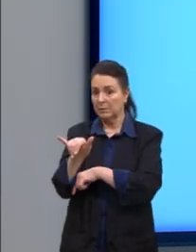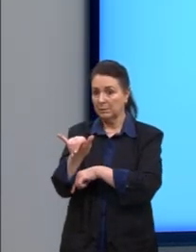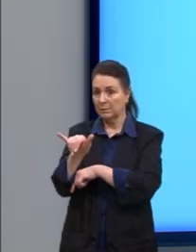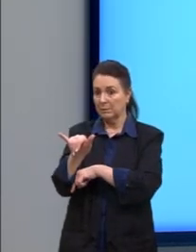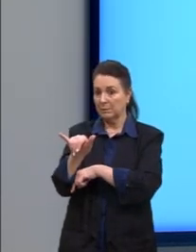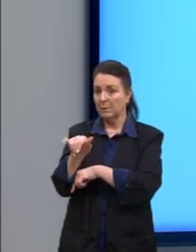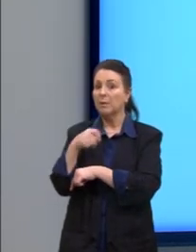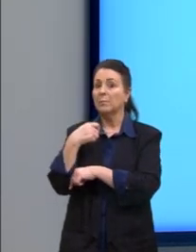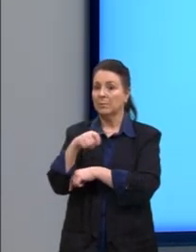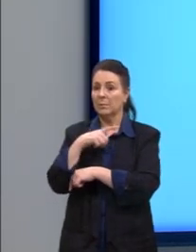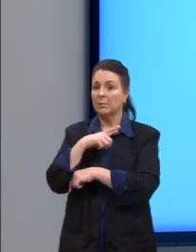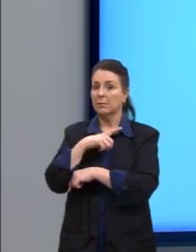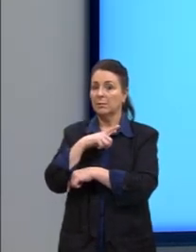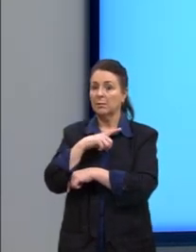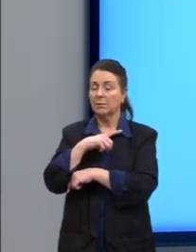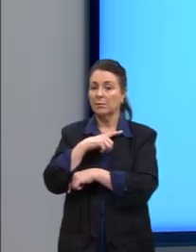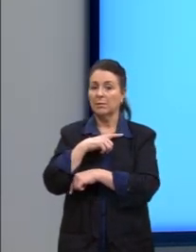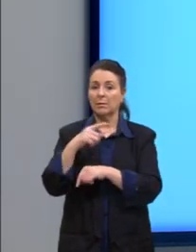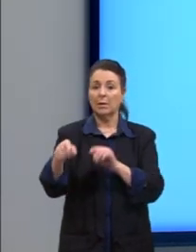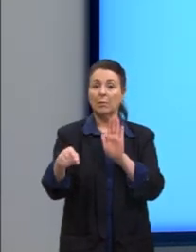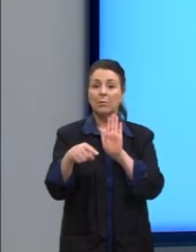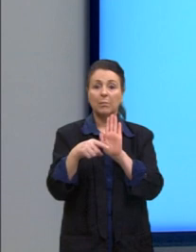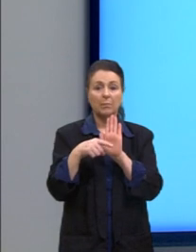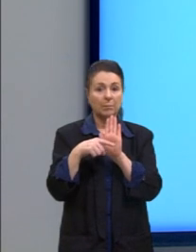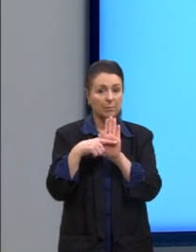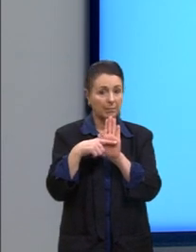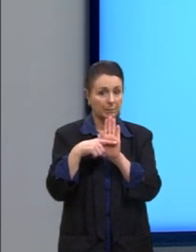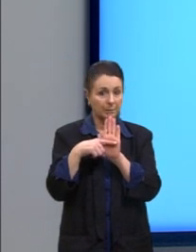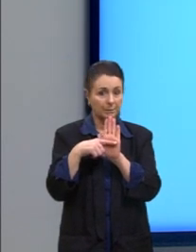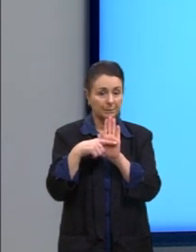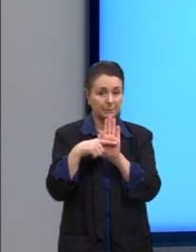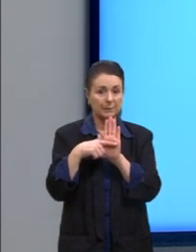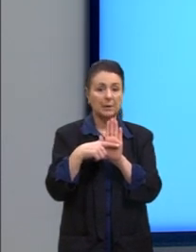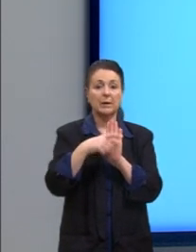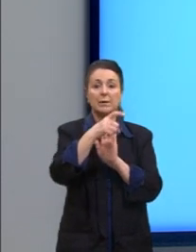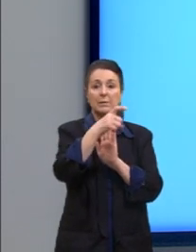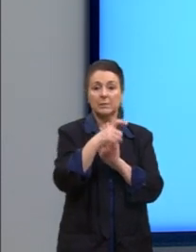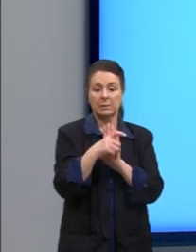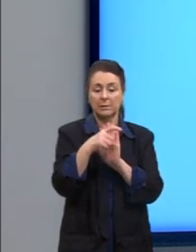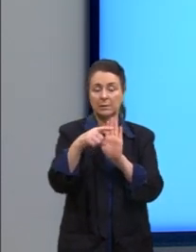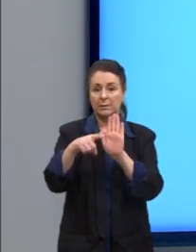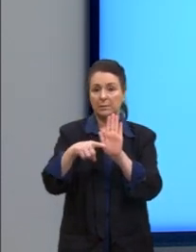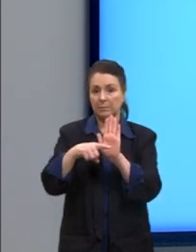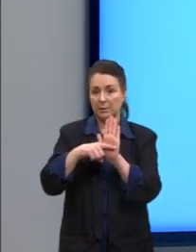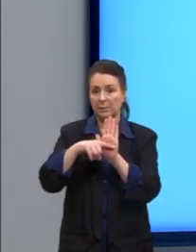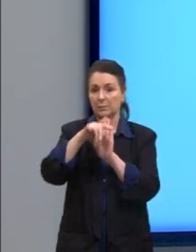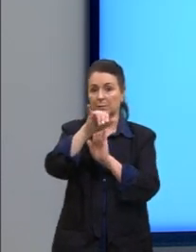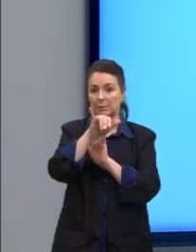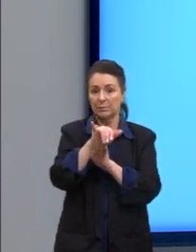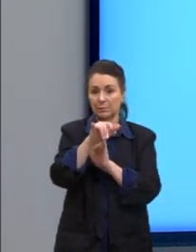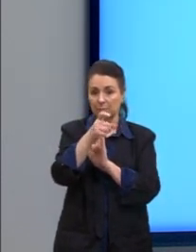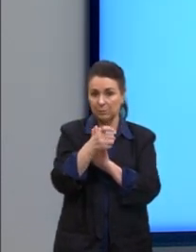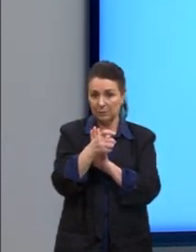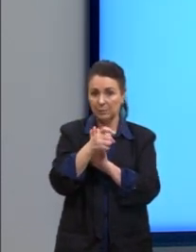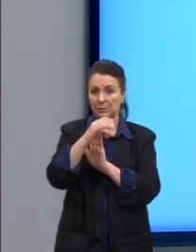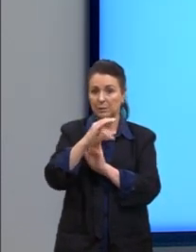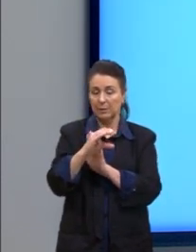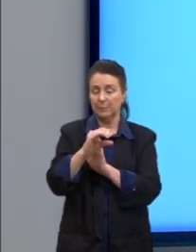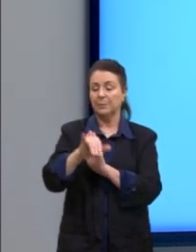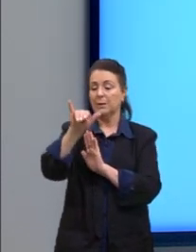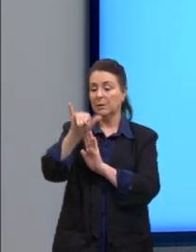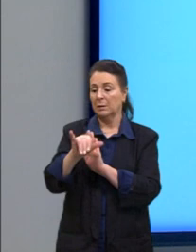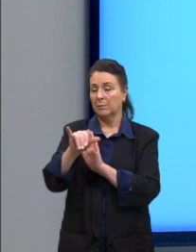sempre precisamos ter o sinal de menos, né? Vai ser x menos o xc, y